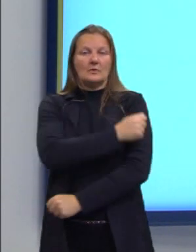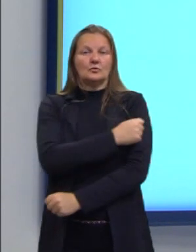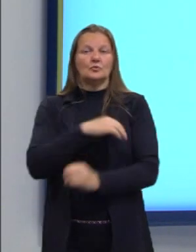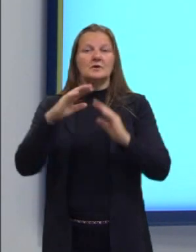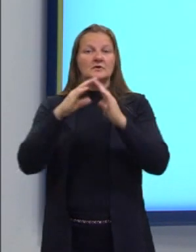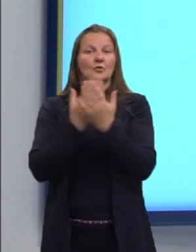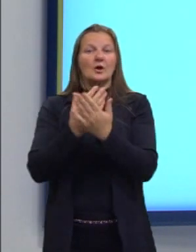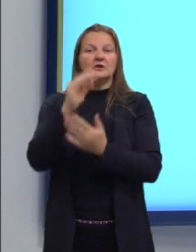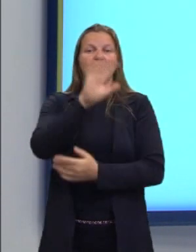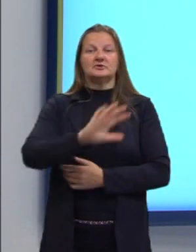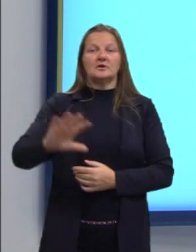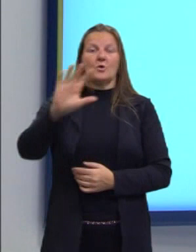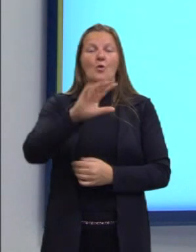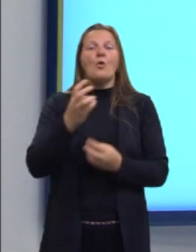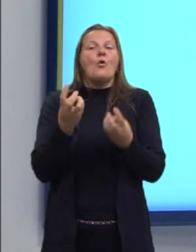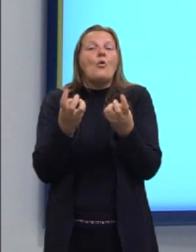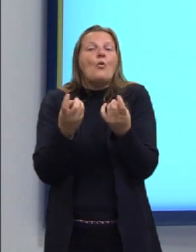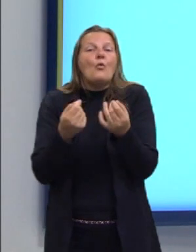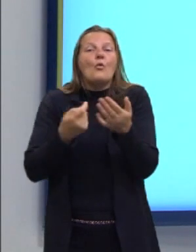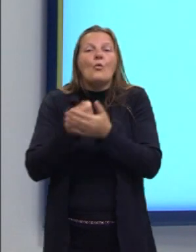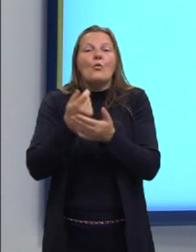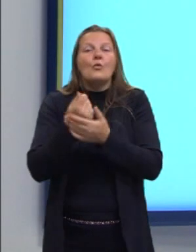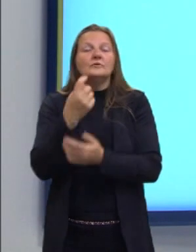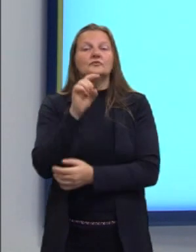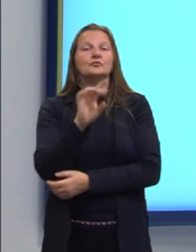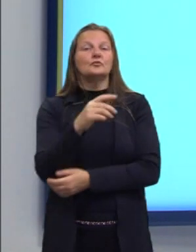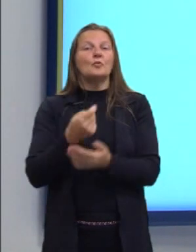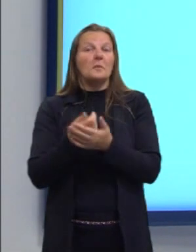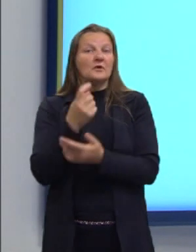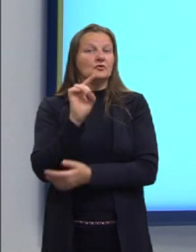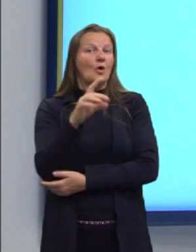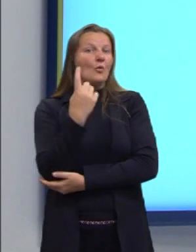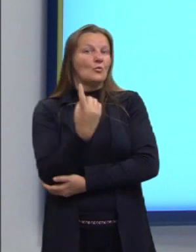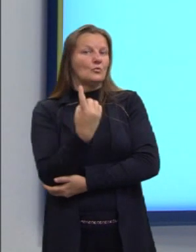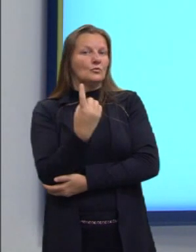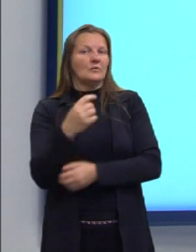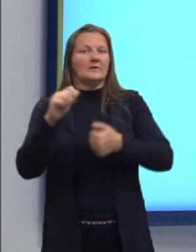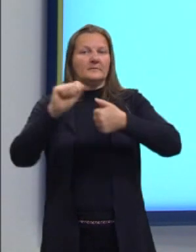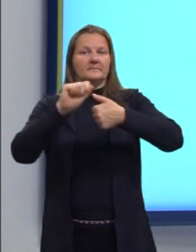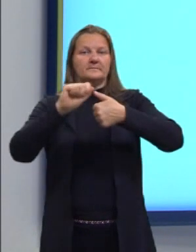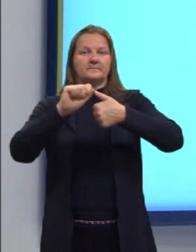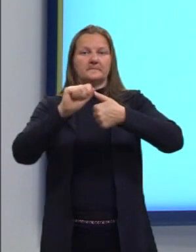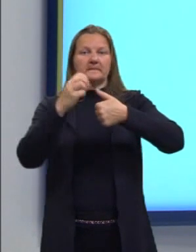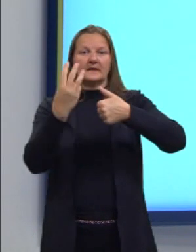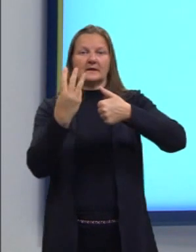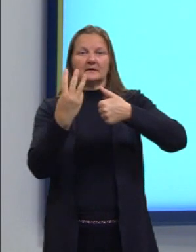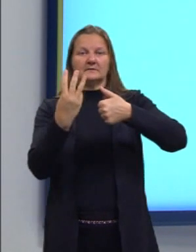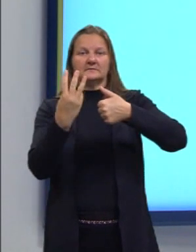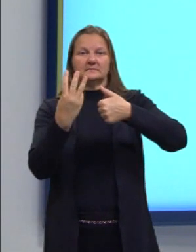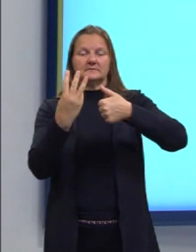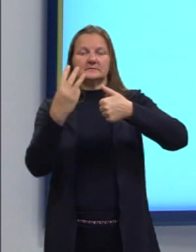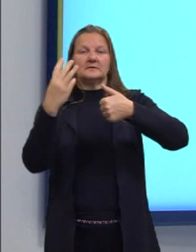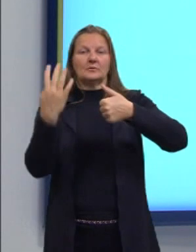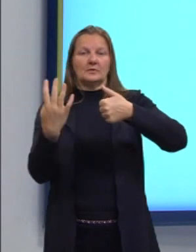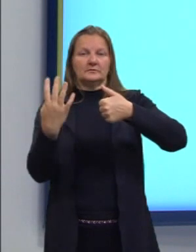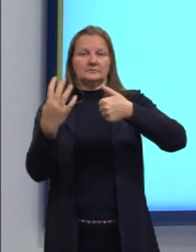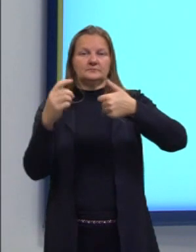Quantos alunos compraram somente um bilhete? Alternativa A, 34,